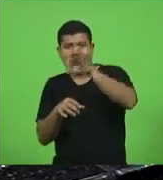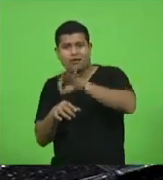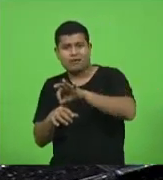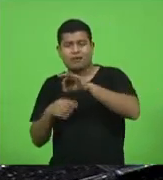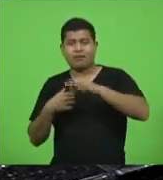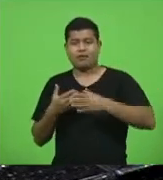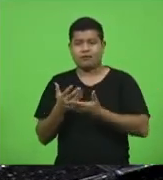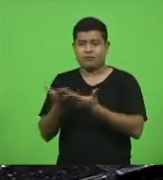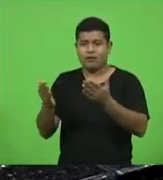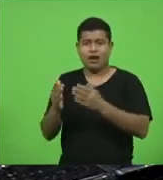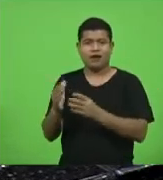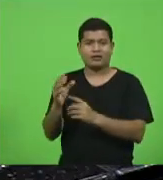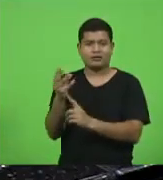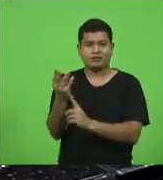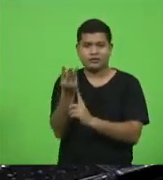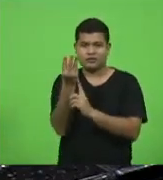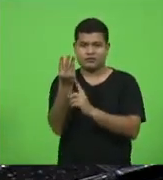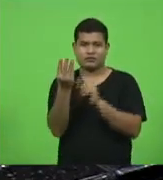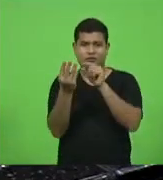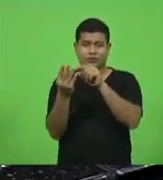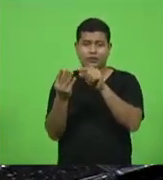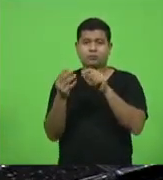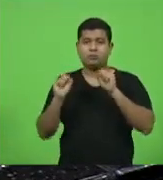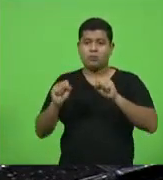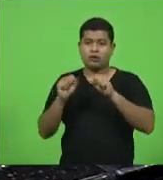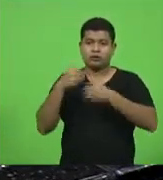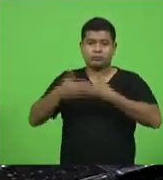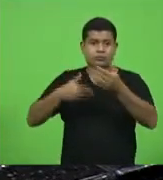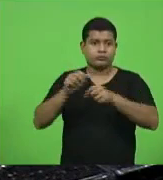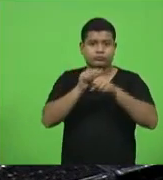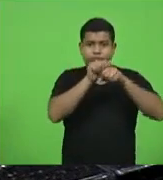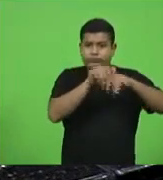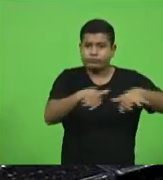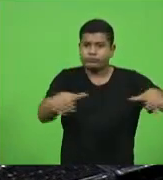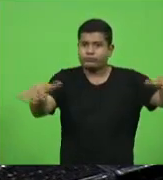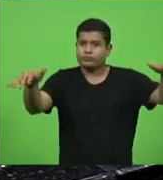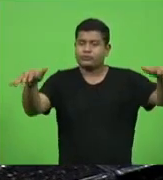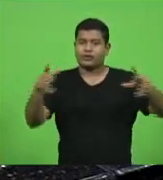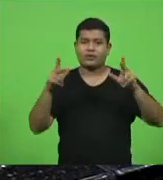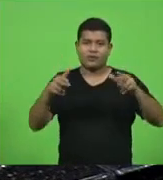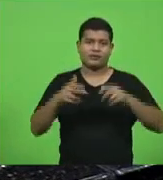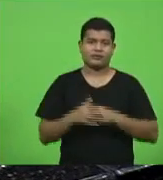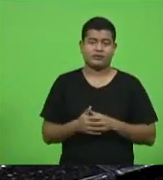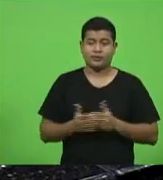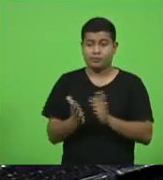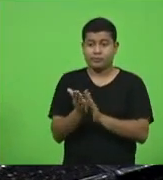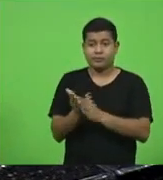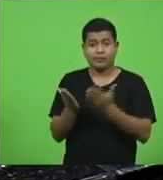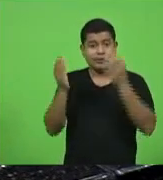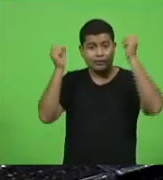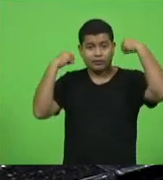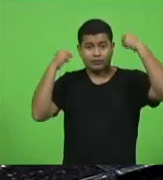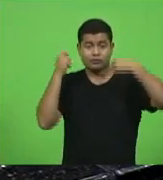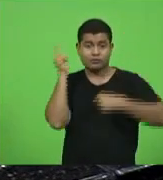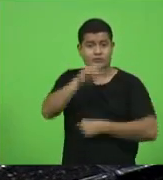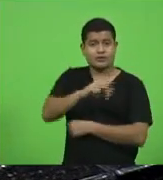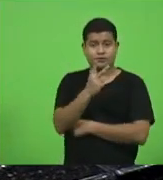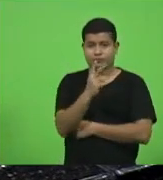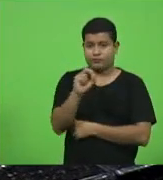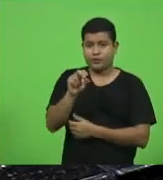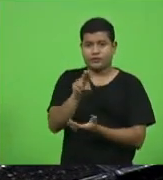em flor ali, podem estar espalhando esse vírus. E parabenizar ali Chapecó por ter conseguido os 20 leitos.